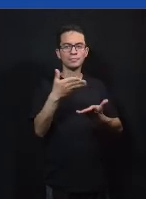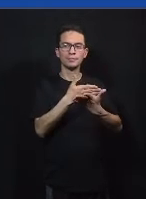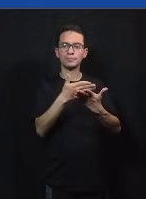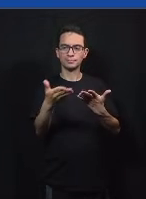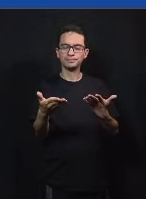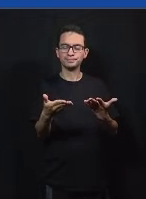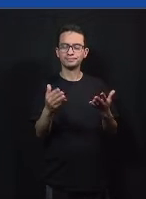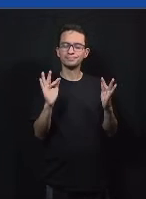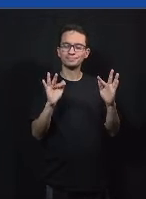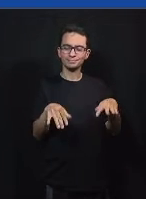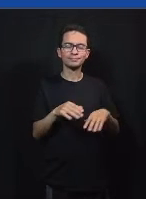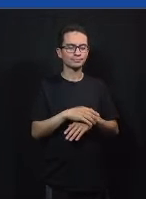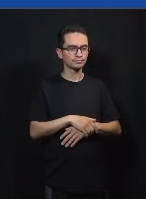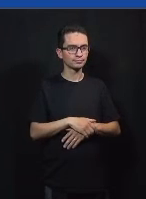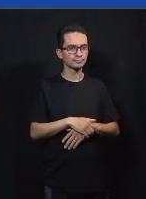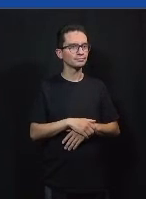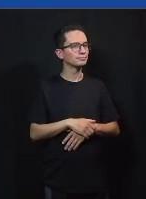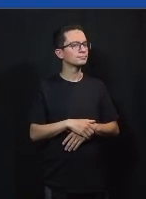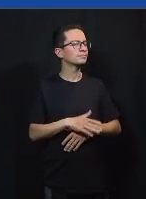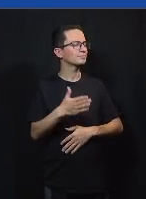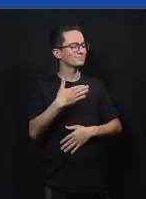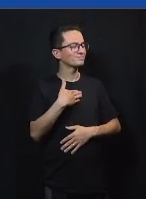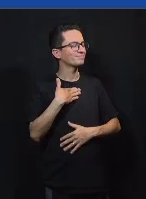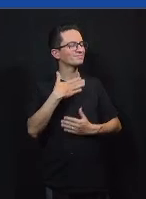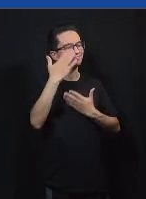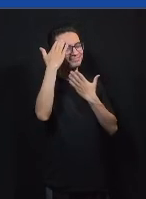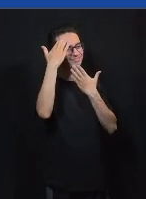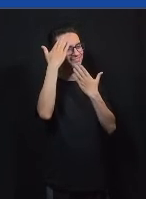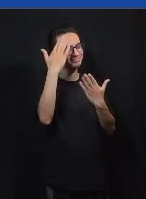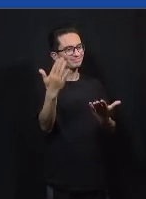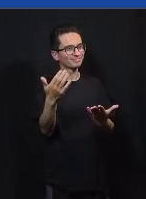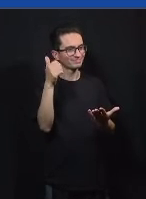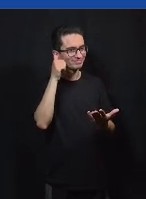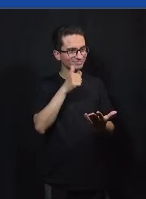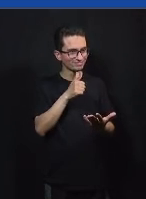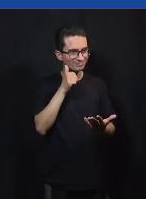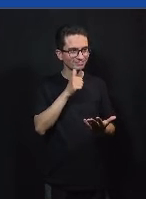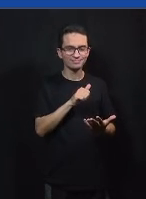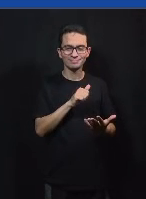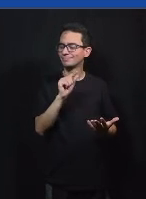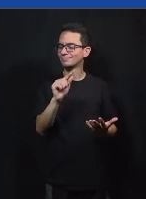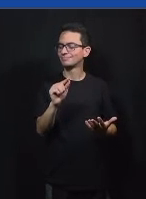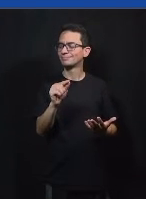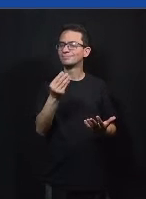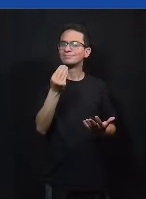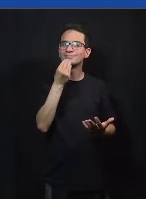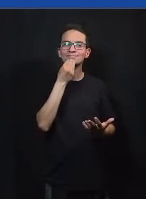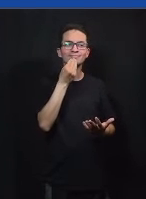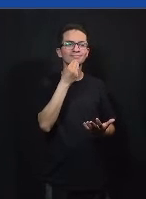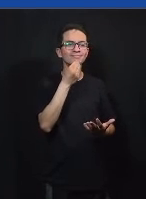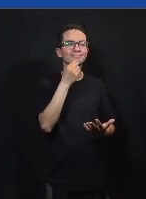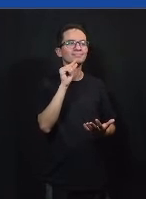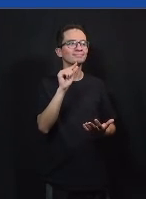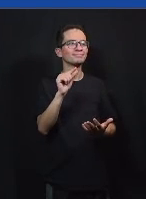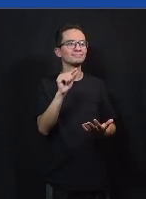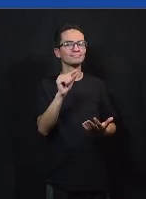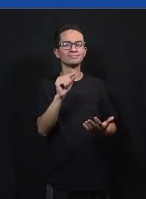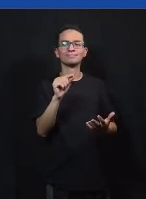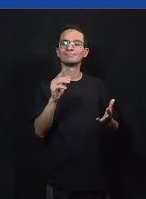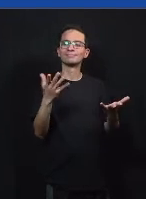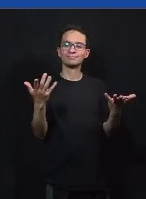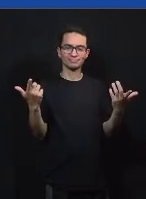Obrigada Obrigada então queria encerrar a argumentação agradecendo a oportunidade o espaço e o meu oponente também